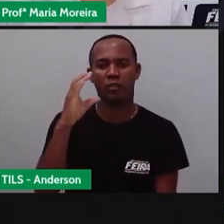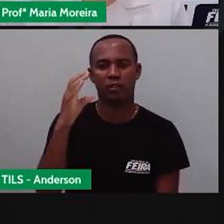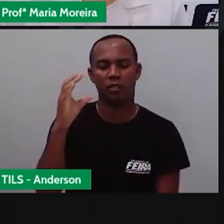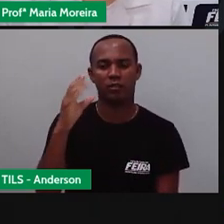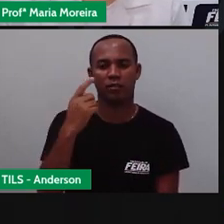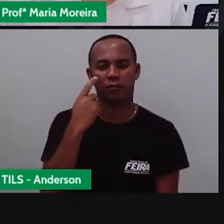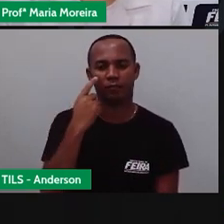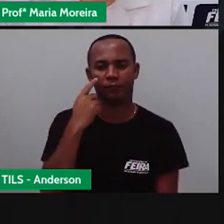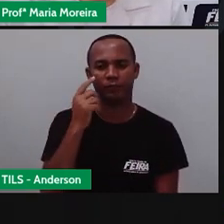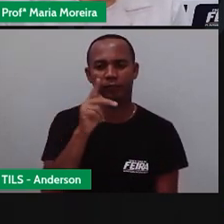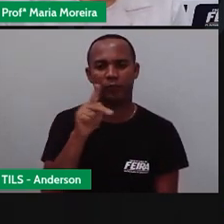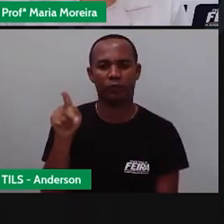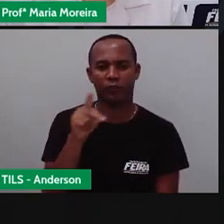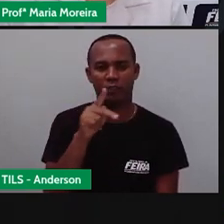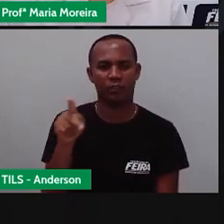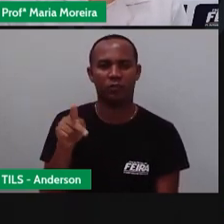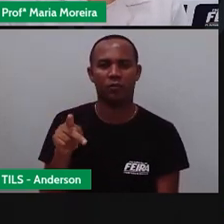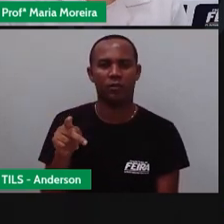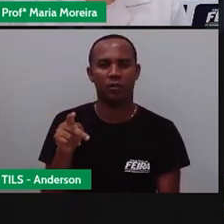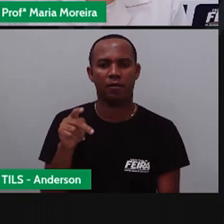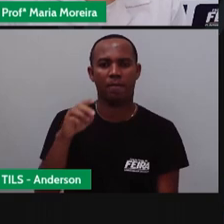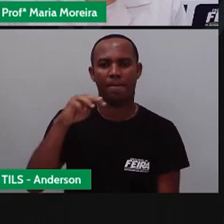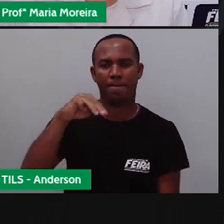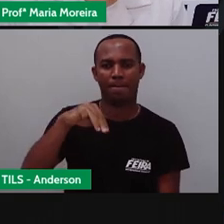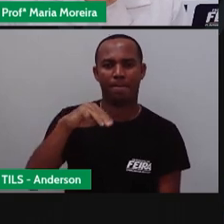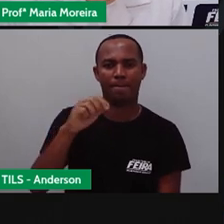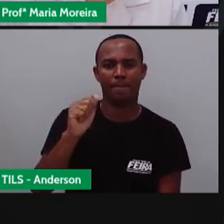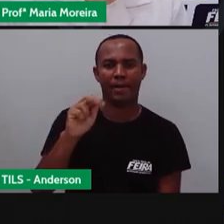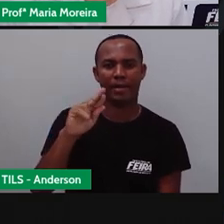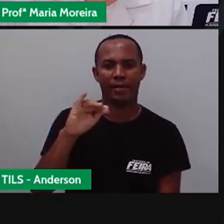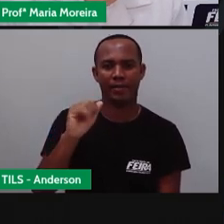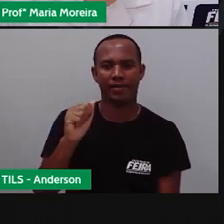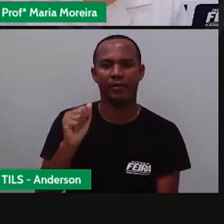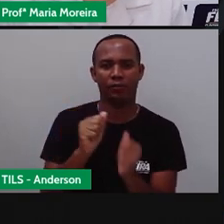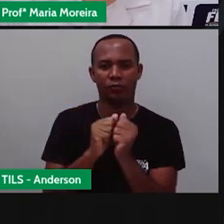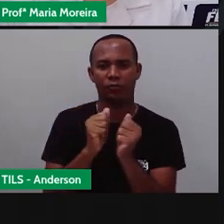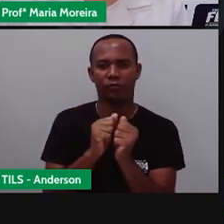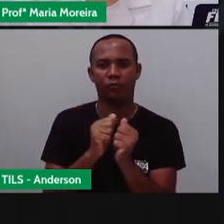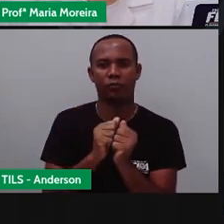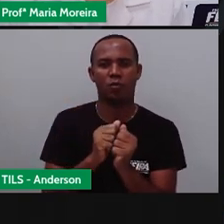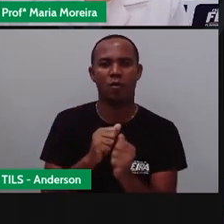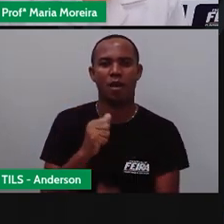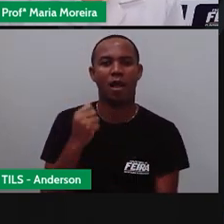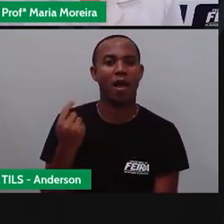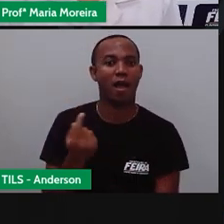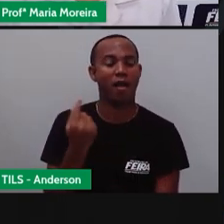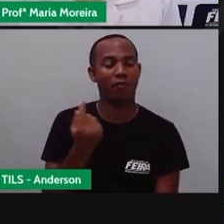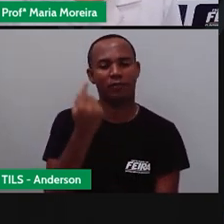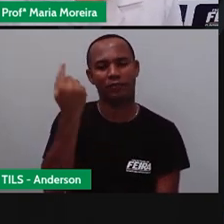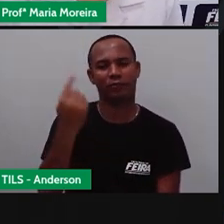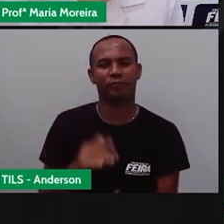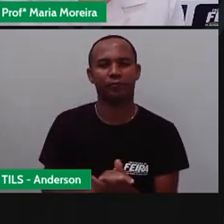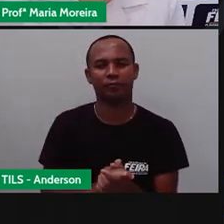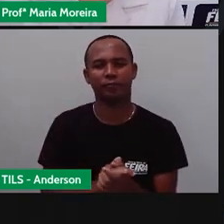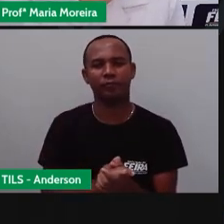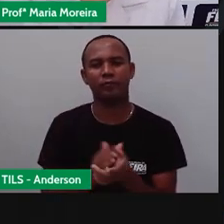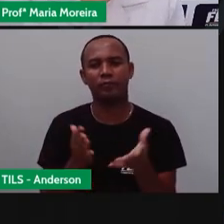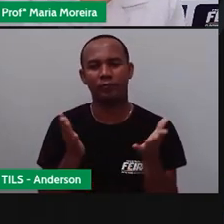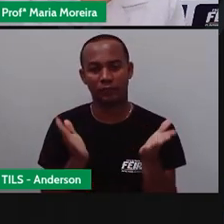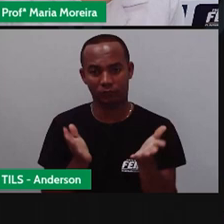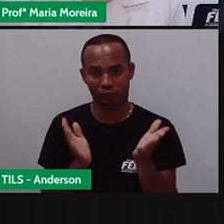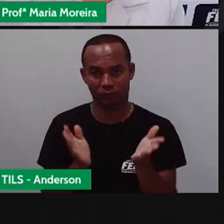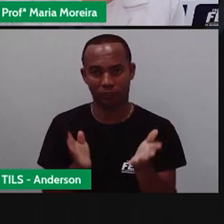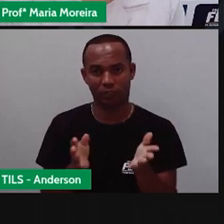-Maria e Anderson, né? Aqui com vocês. Meios de locomoção, já falamos aí sobre o 14 bis, né?